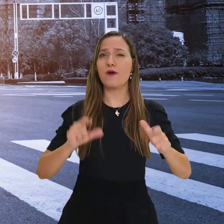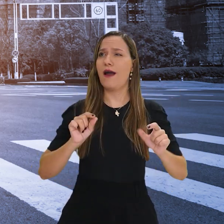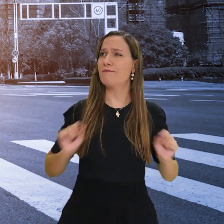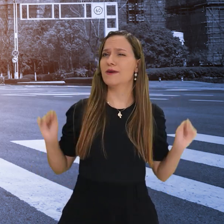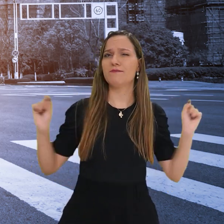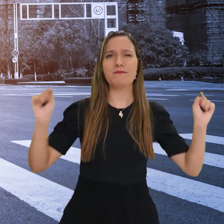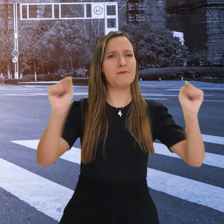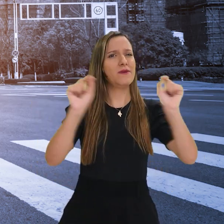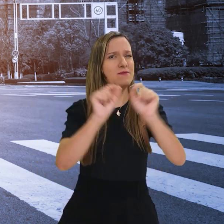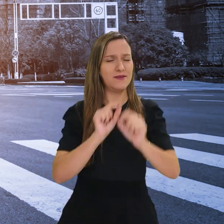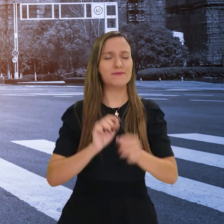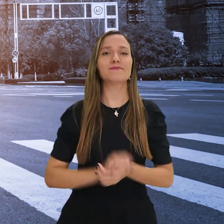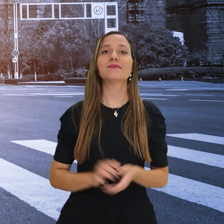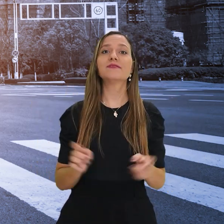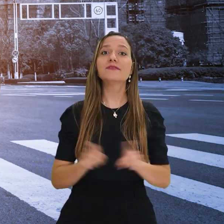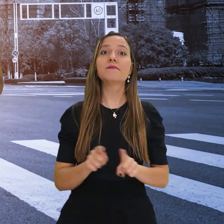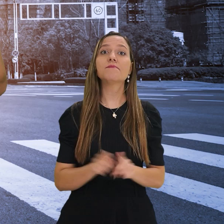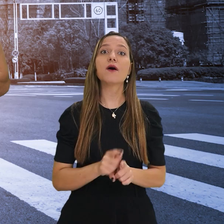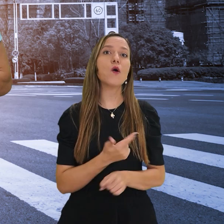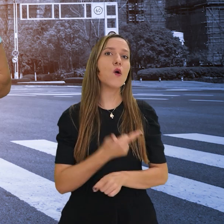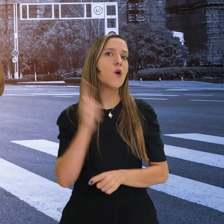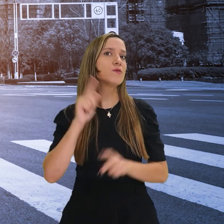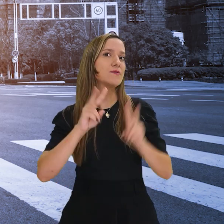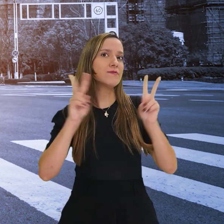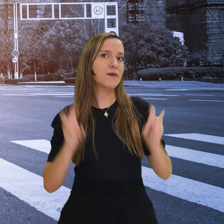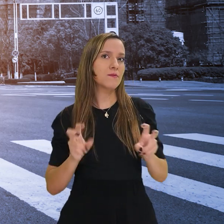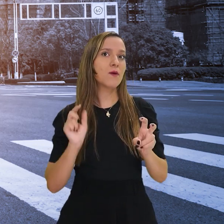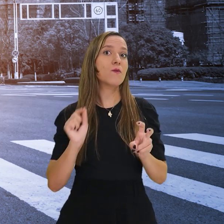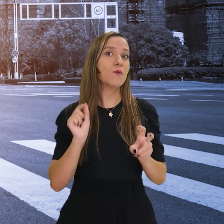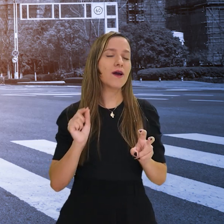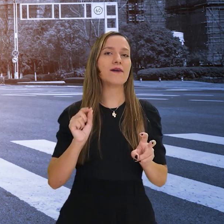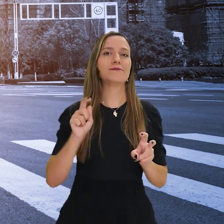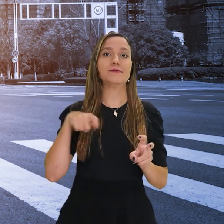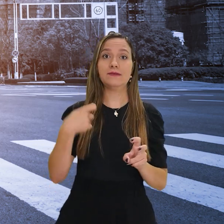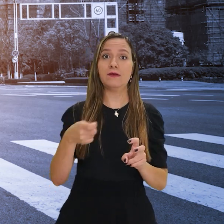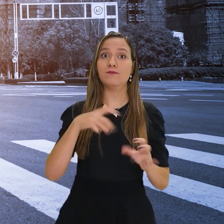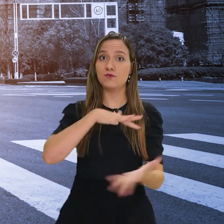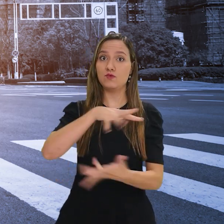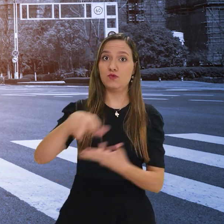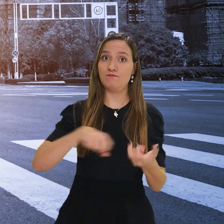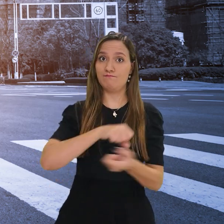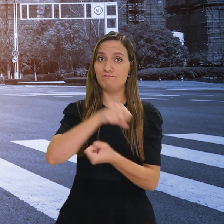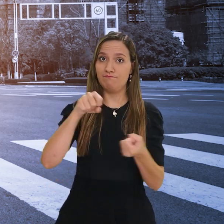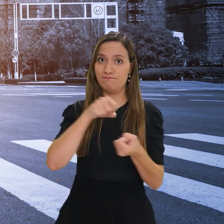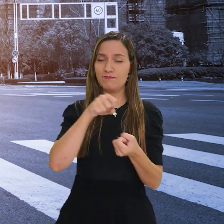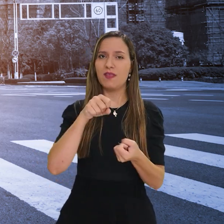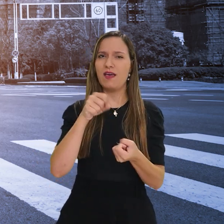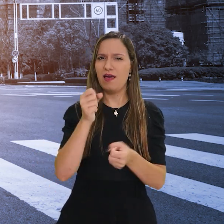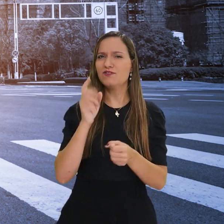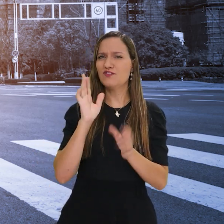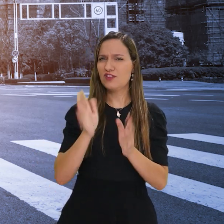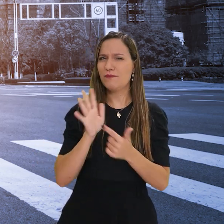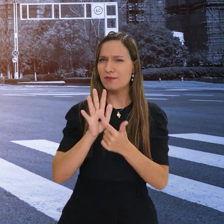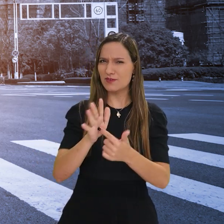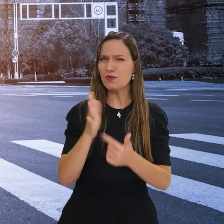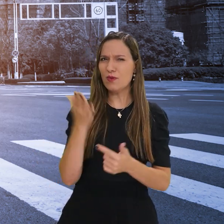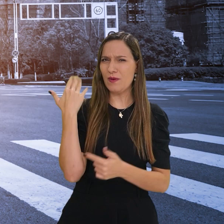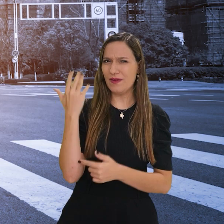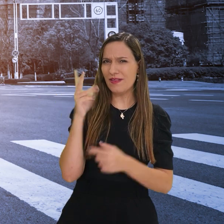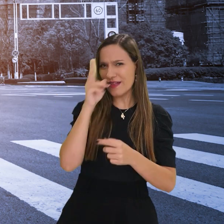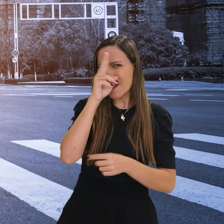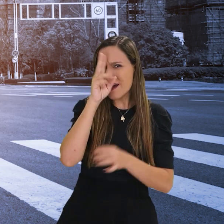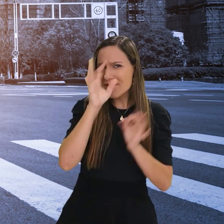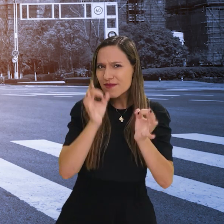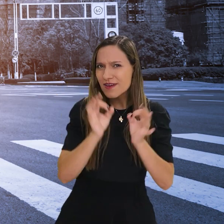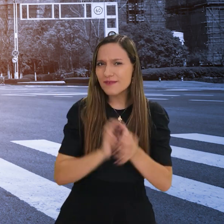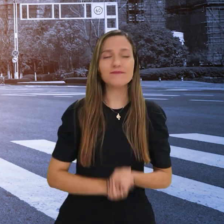meio ambiente, que está em todos os lados, eu vou trazer outro tema aqui, sustentável. A gente falou dele no